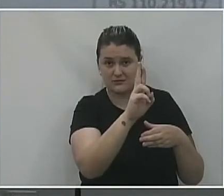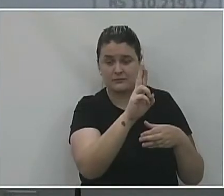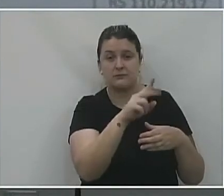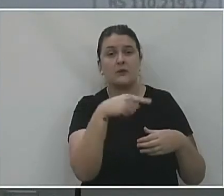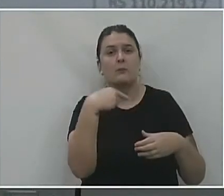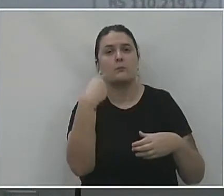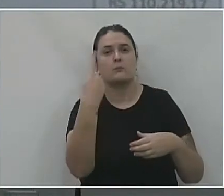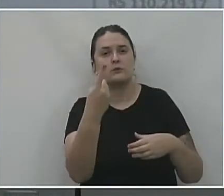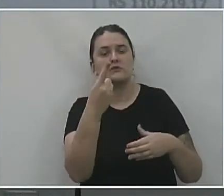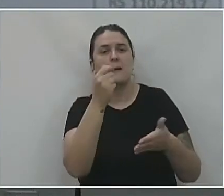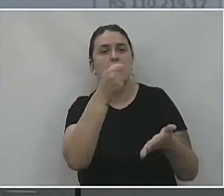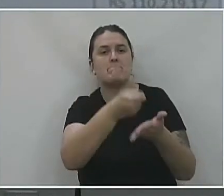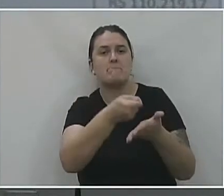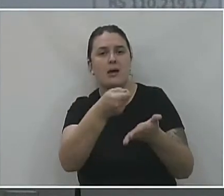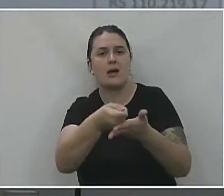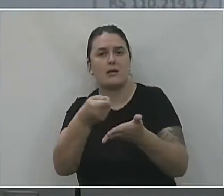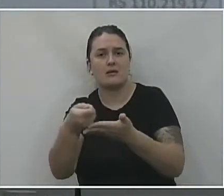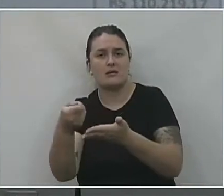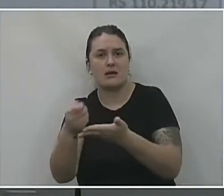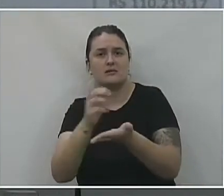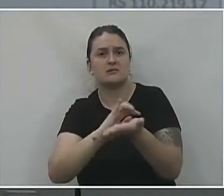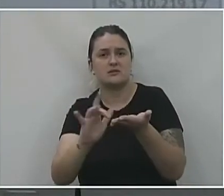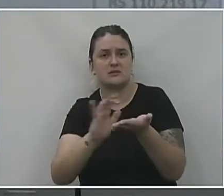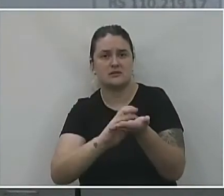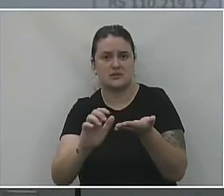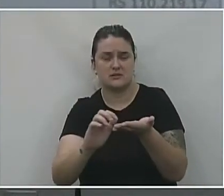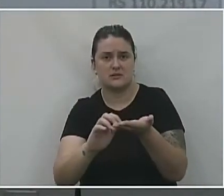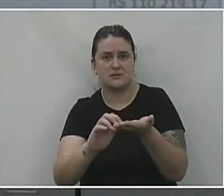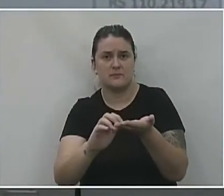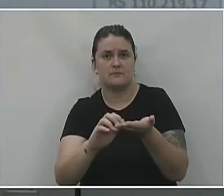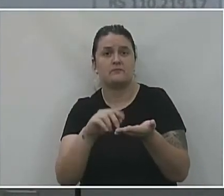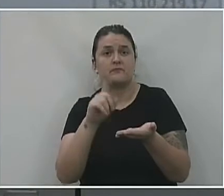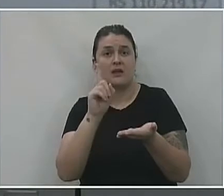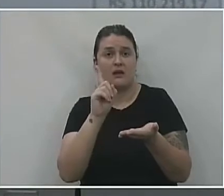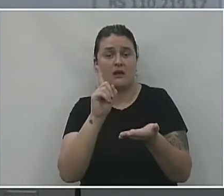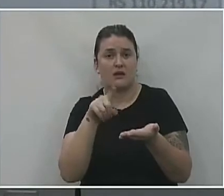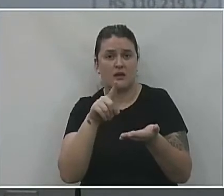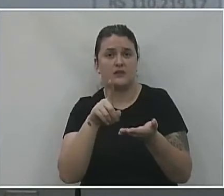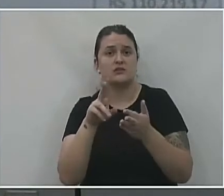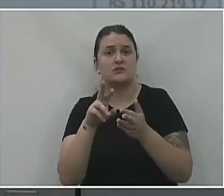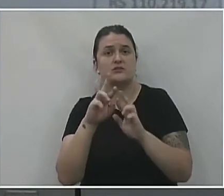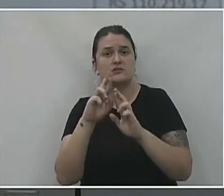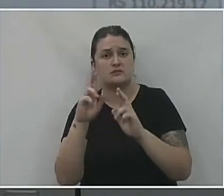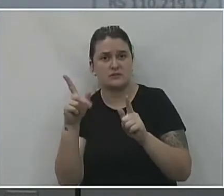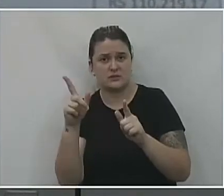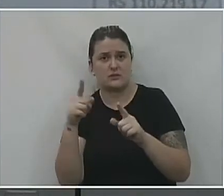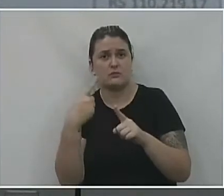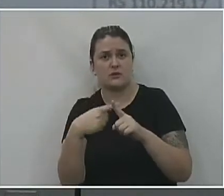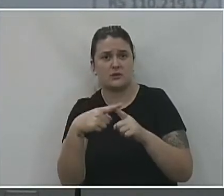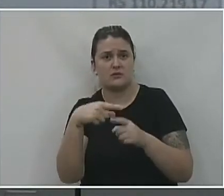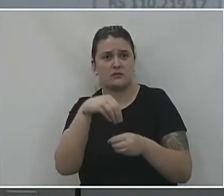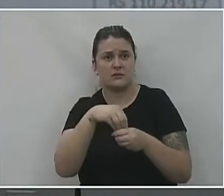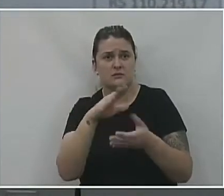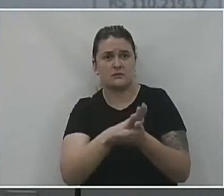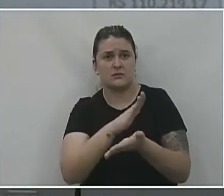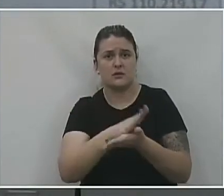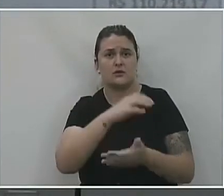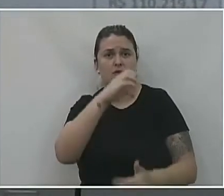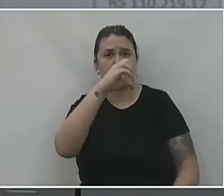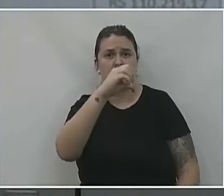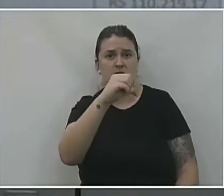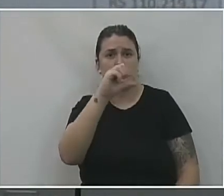Depois, folha de pagamento dos servidores da secretaria. É uma fonte totalmente utilizável dentro do custeio, foi R$